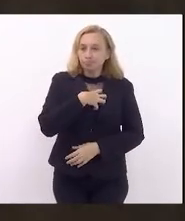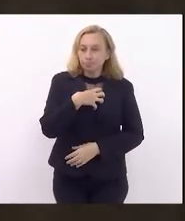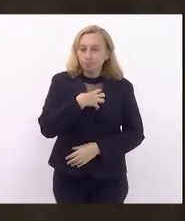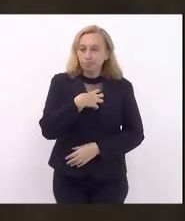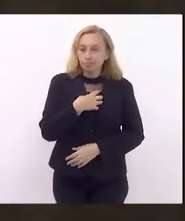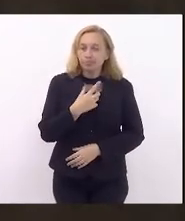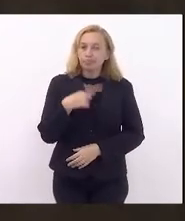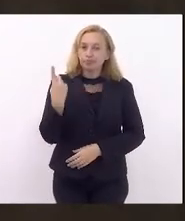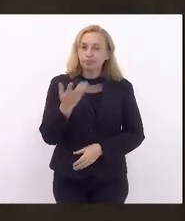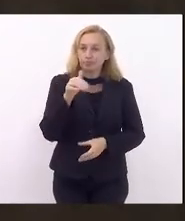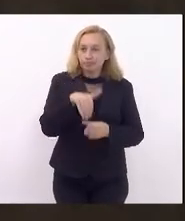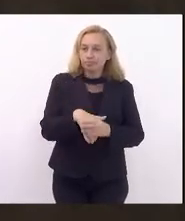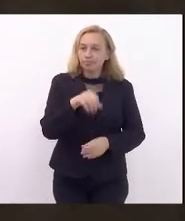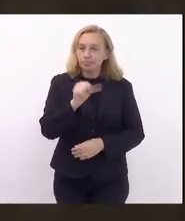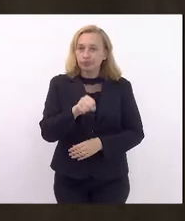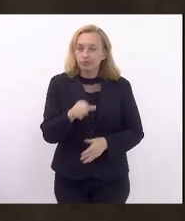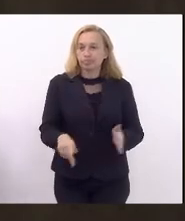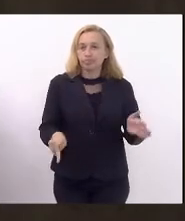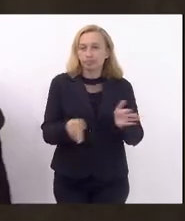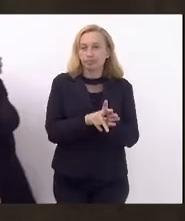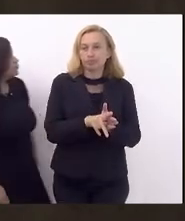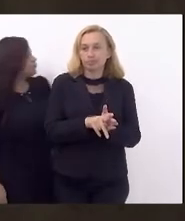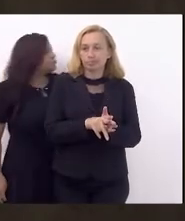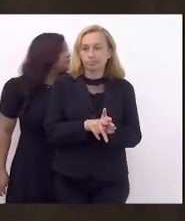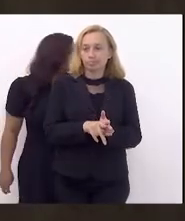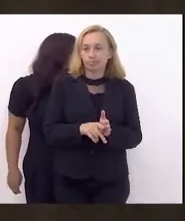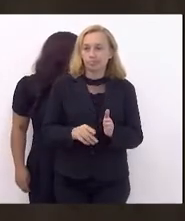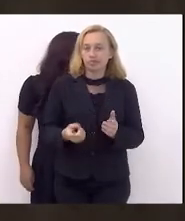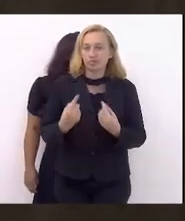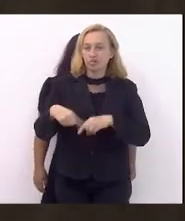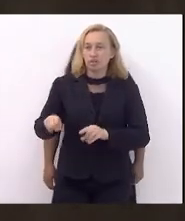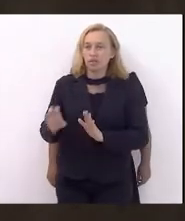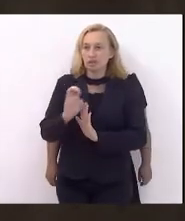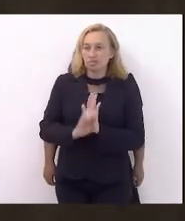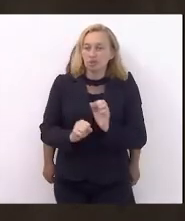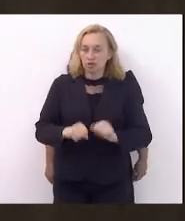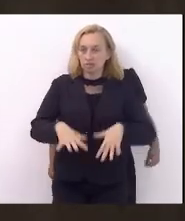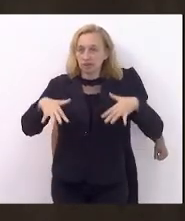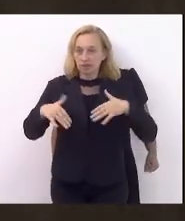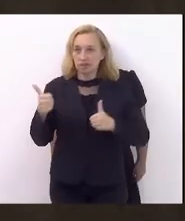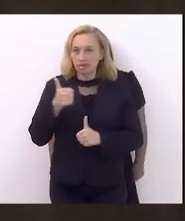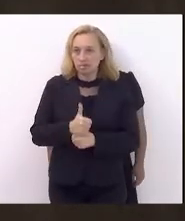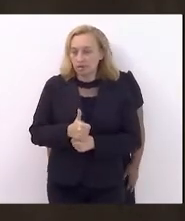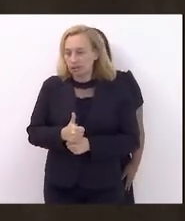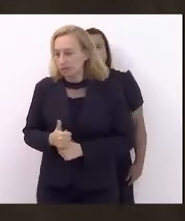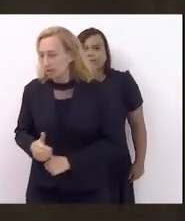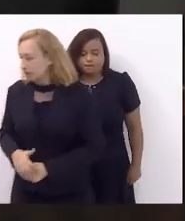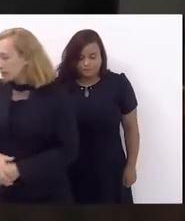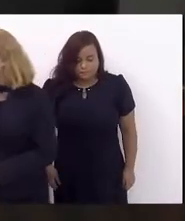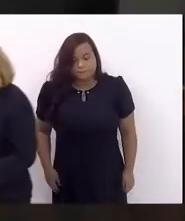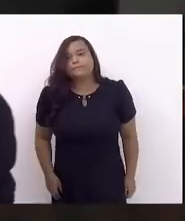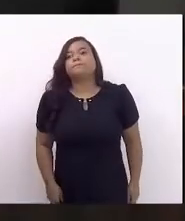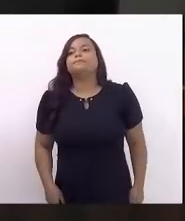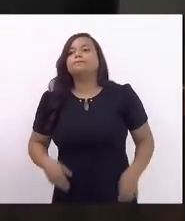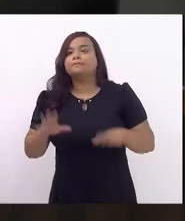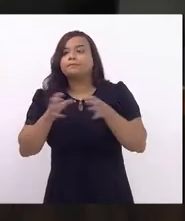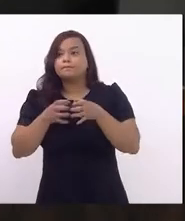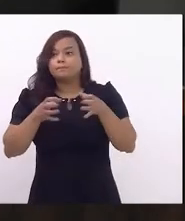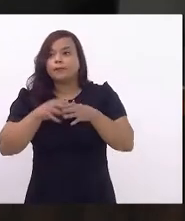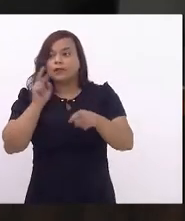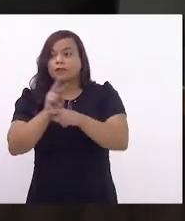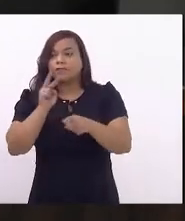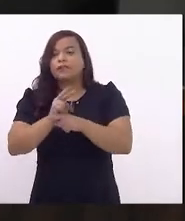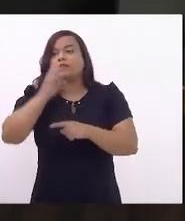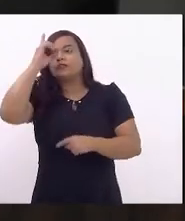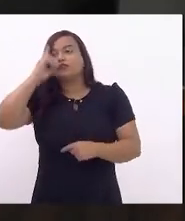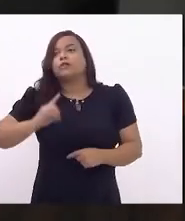nosso voto é favorável ao projeto e contrário às emendas de plenário. Obrigada, presidente. Pela Comissão de Defesa dos Direitos